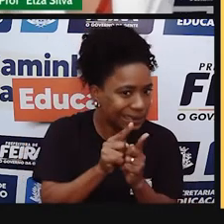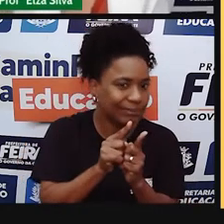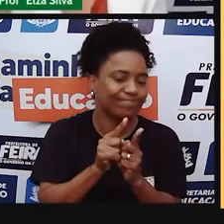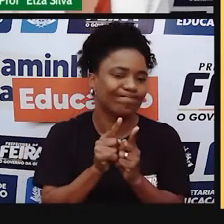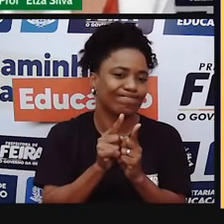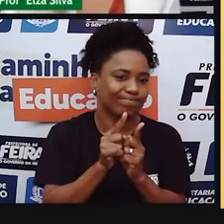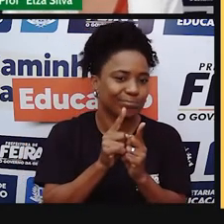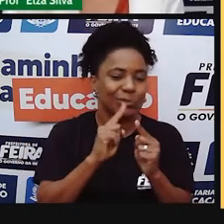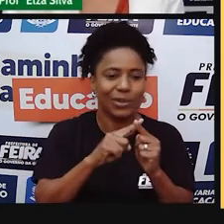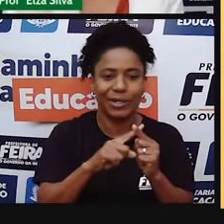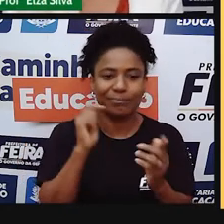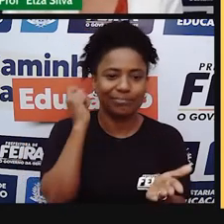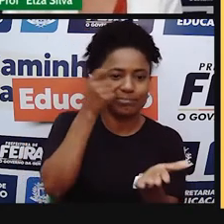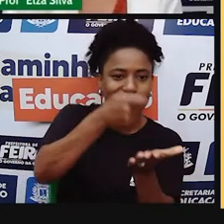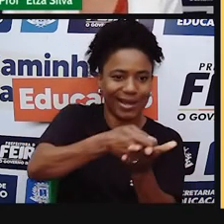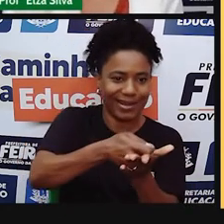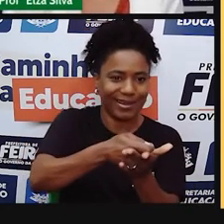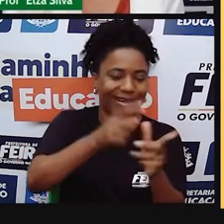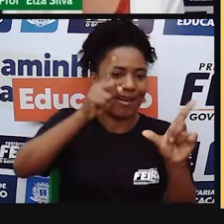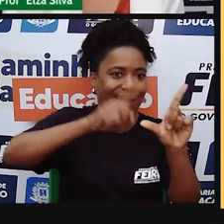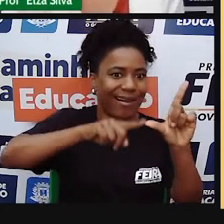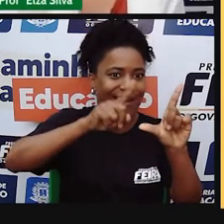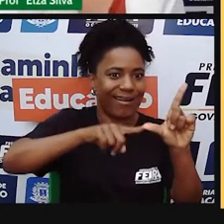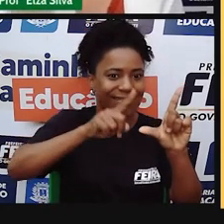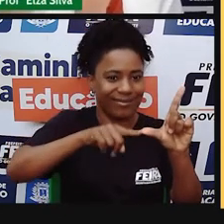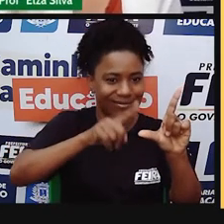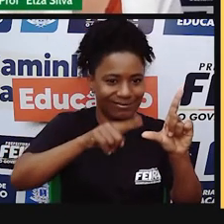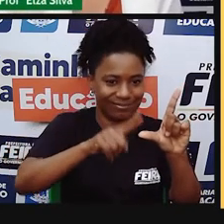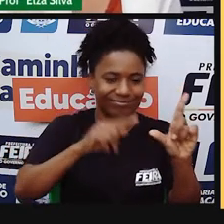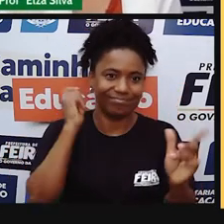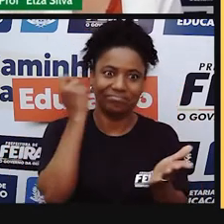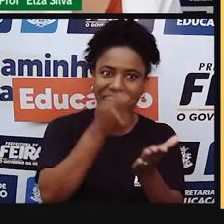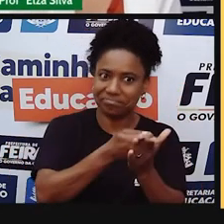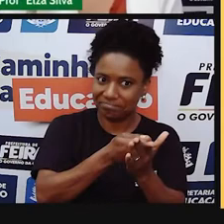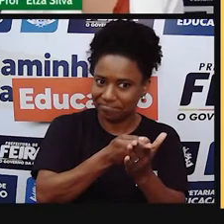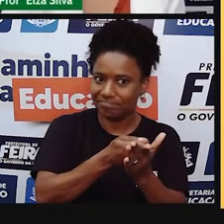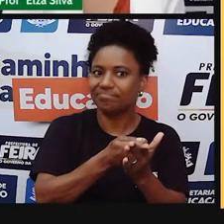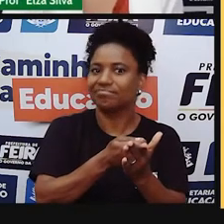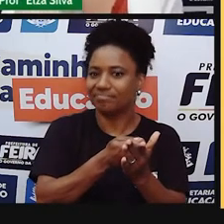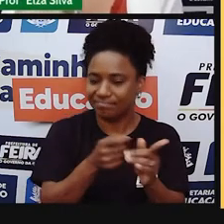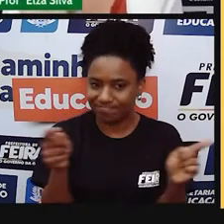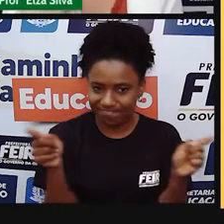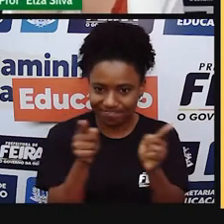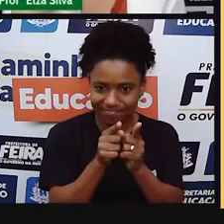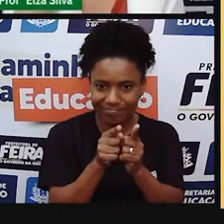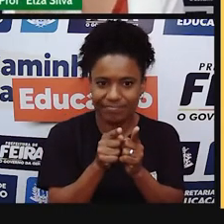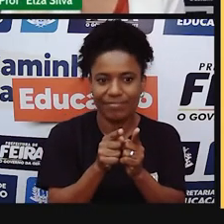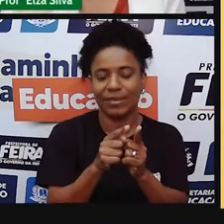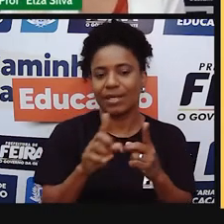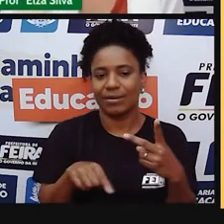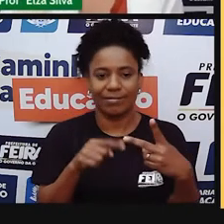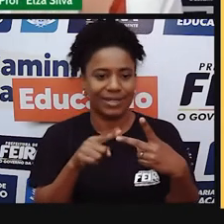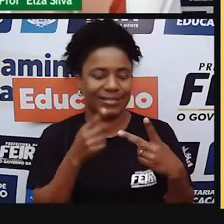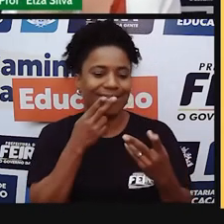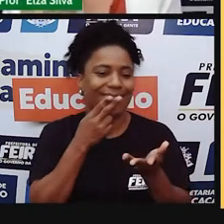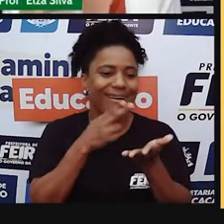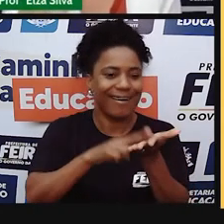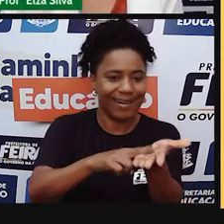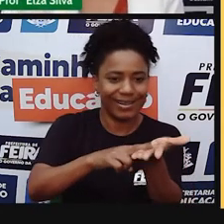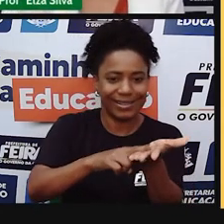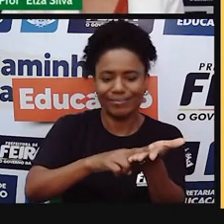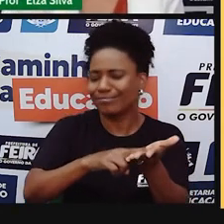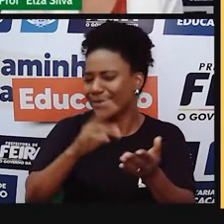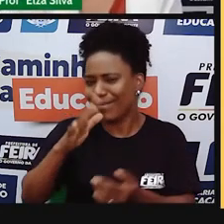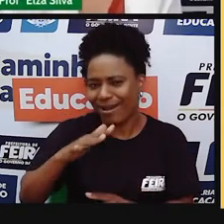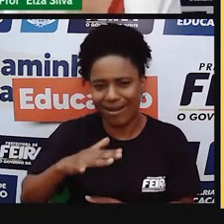letra tinha um preço. Então, já a carta, não, a carta você, né, era mais barato, você escrevia